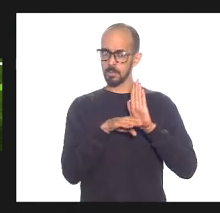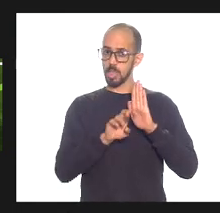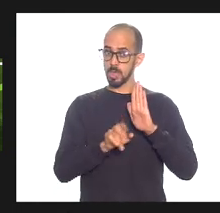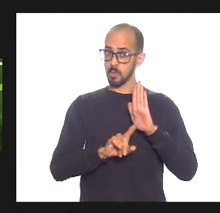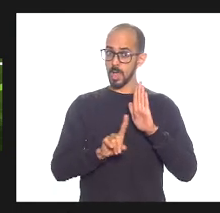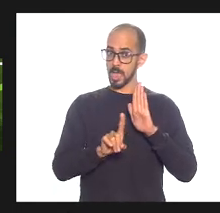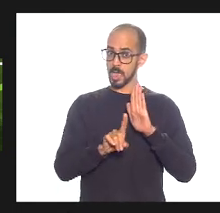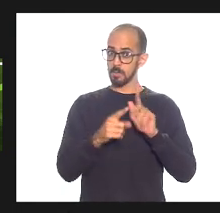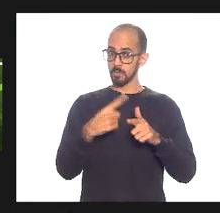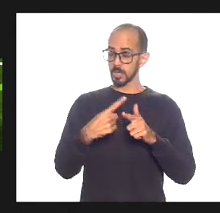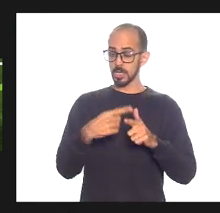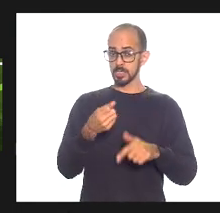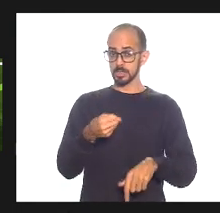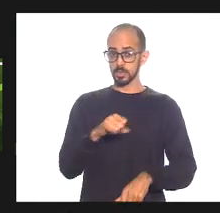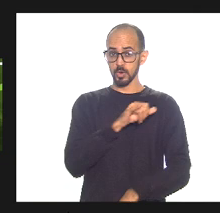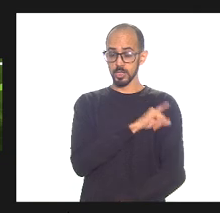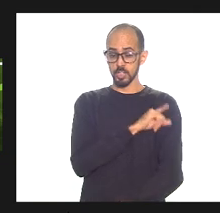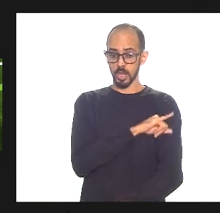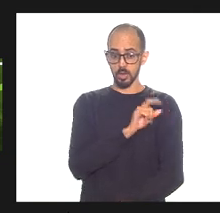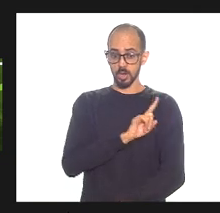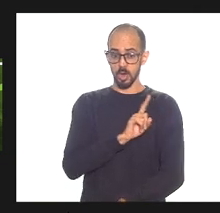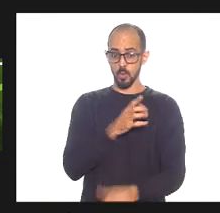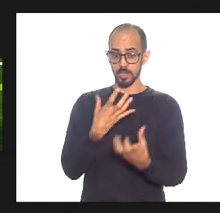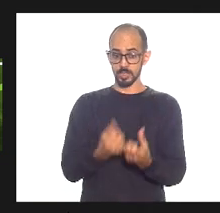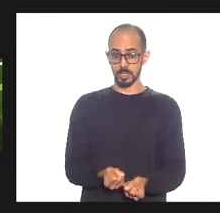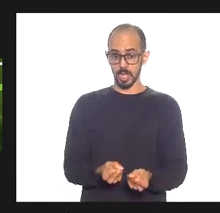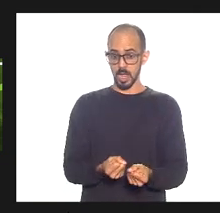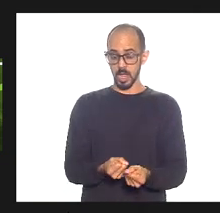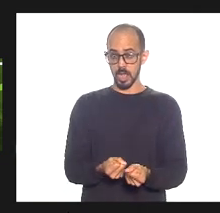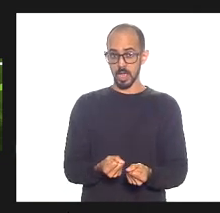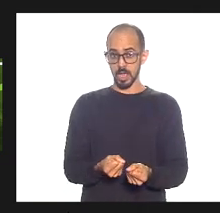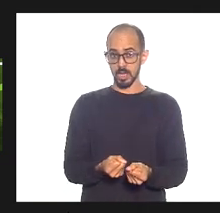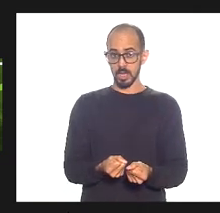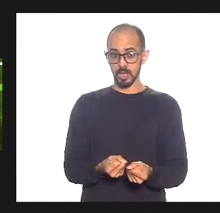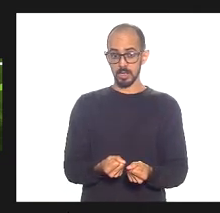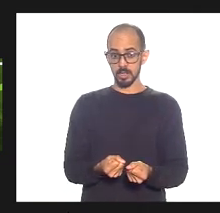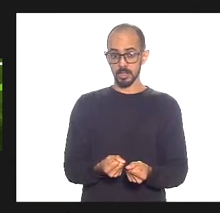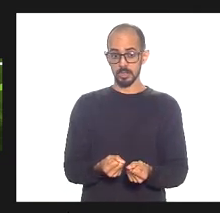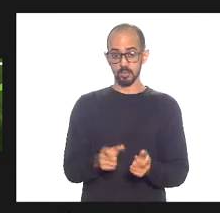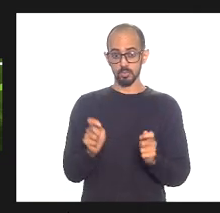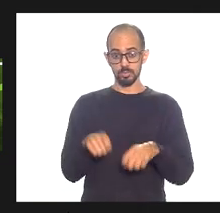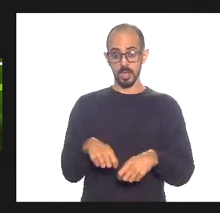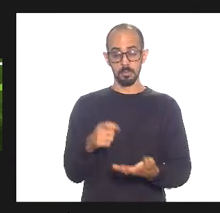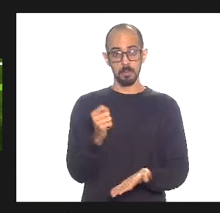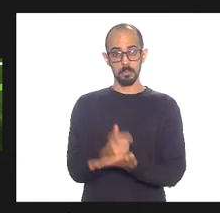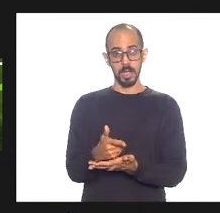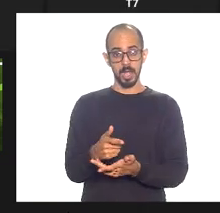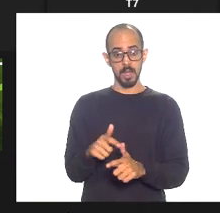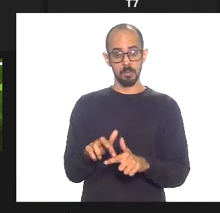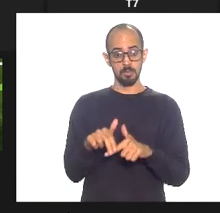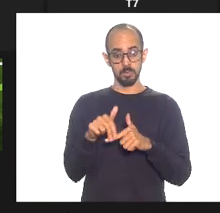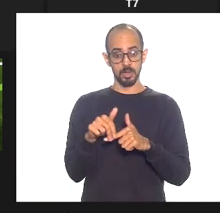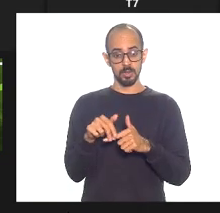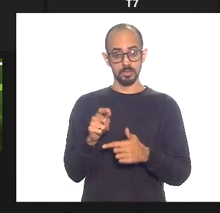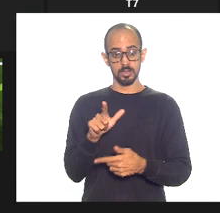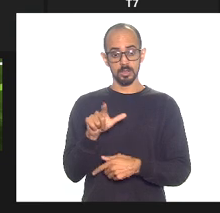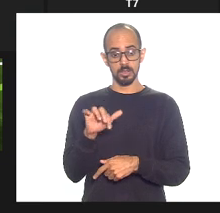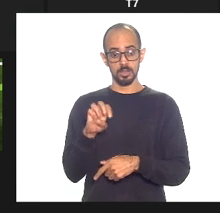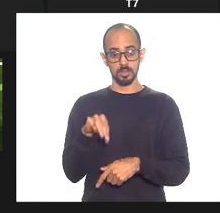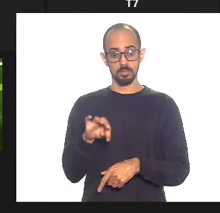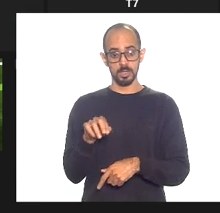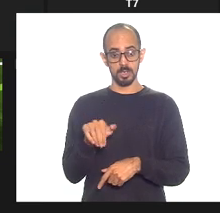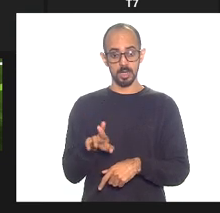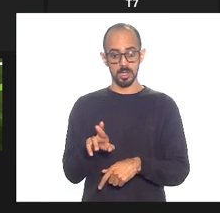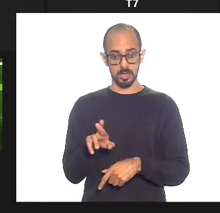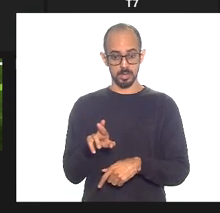Janeiro não fizer a adesão só não pagaremos a dívida por conta do liminar que hoje um instante